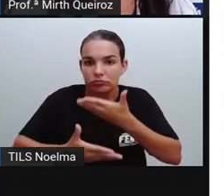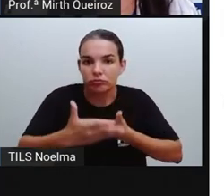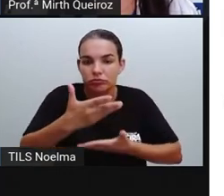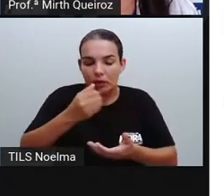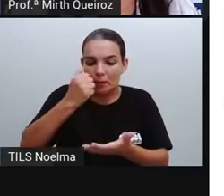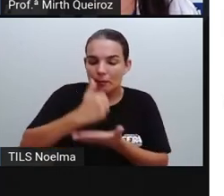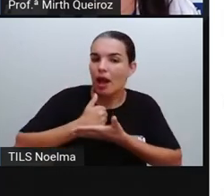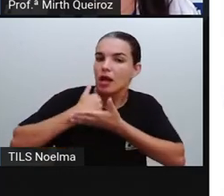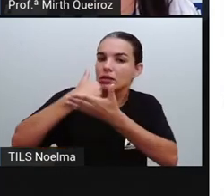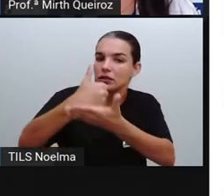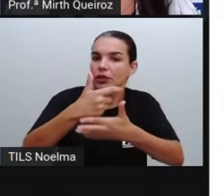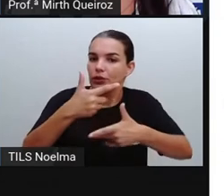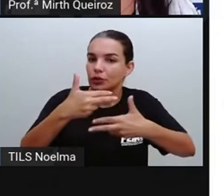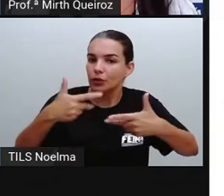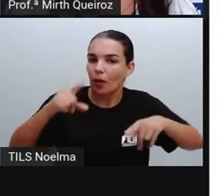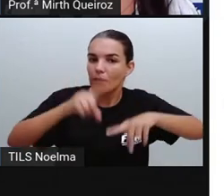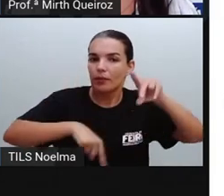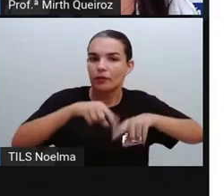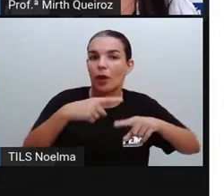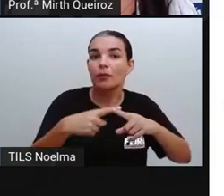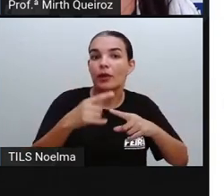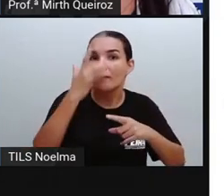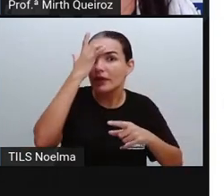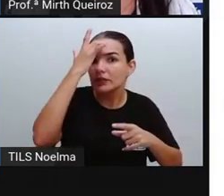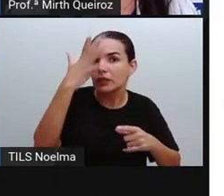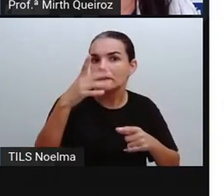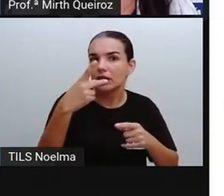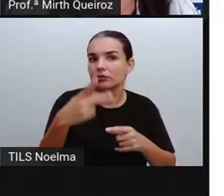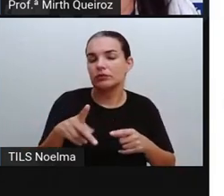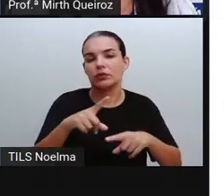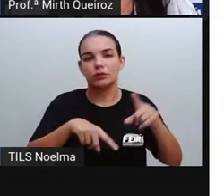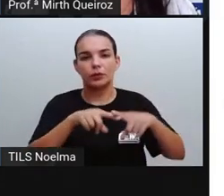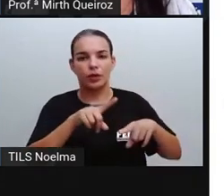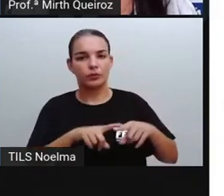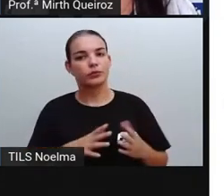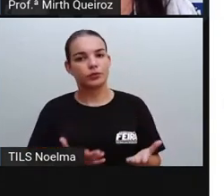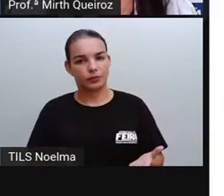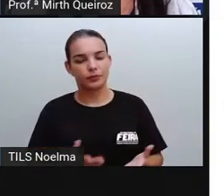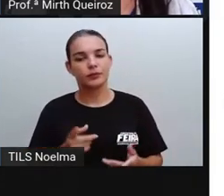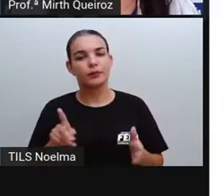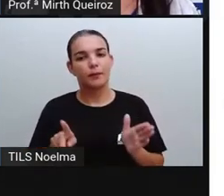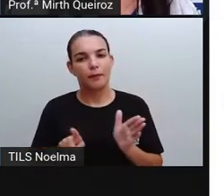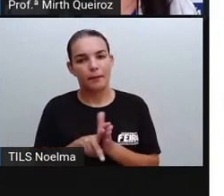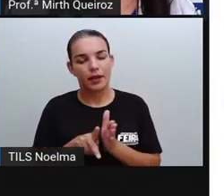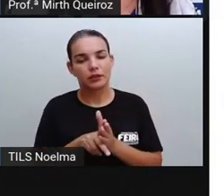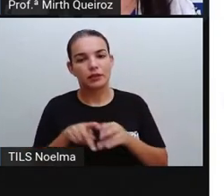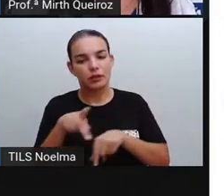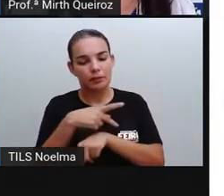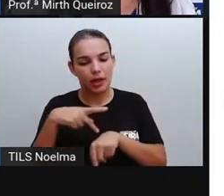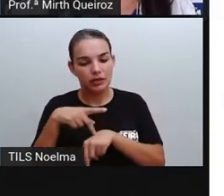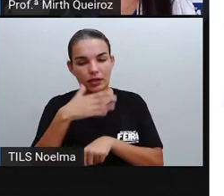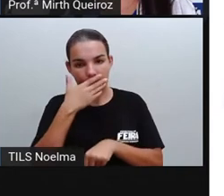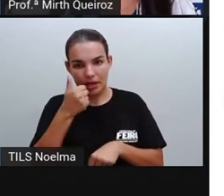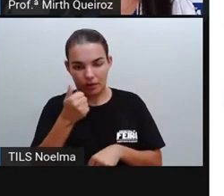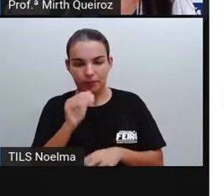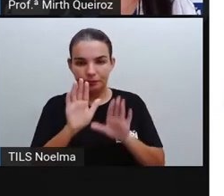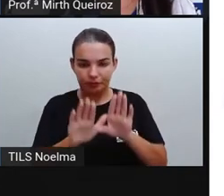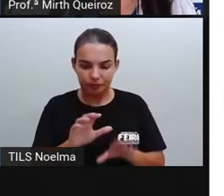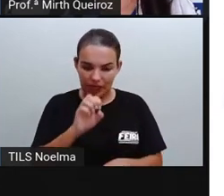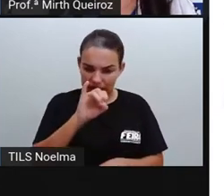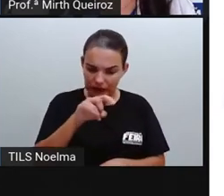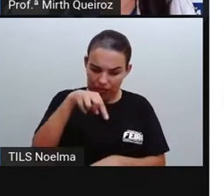-prima para a fabricação mais facilitada de seus produtos, né? Então, se no Brasil